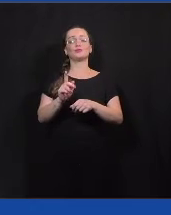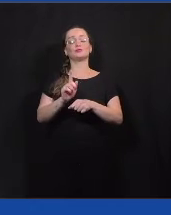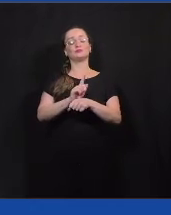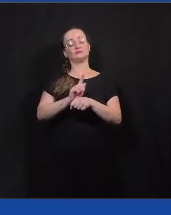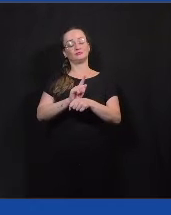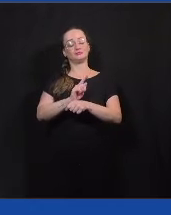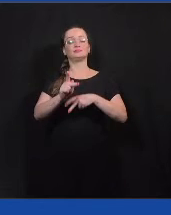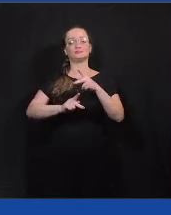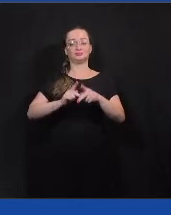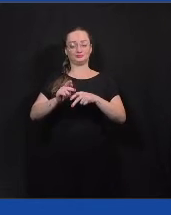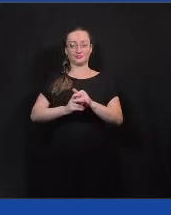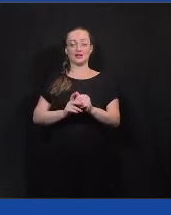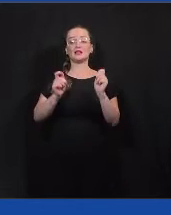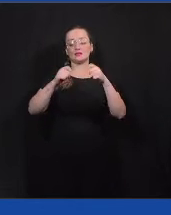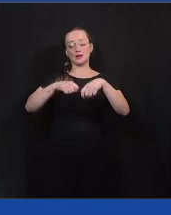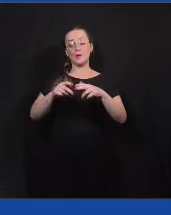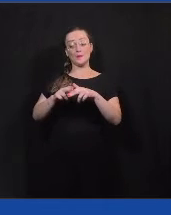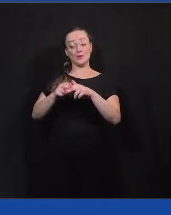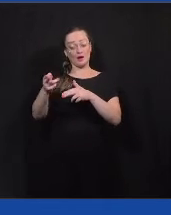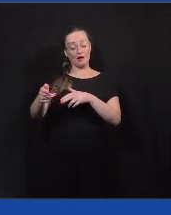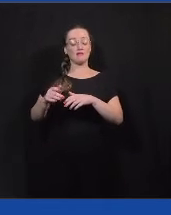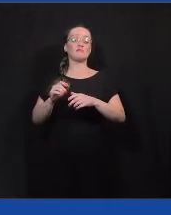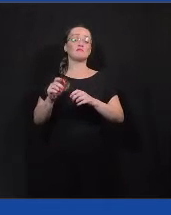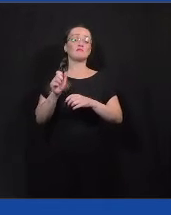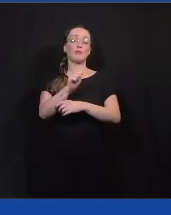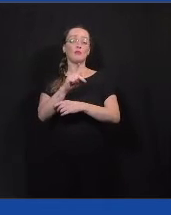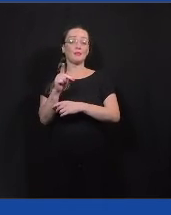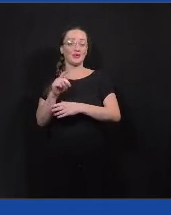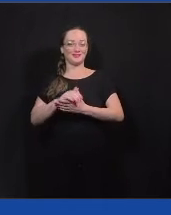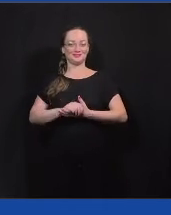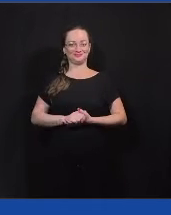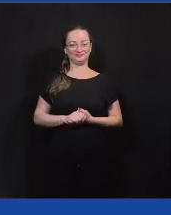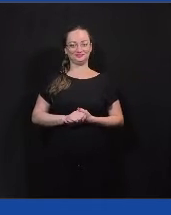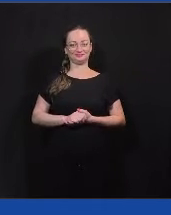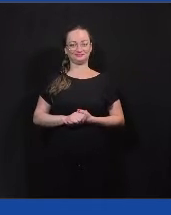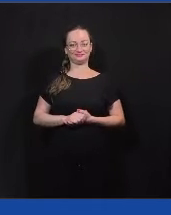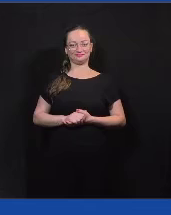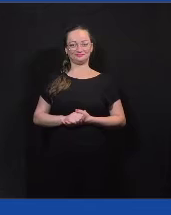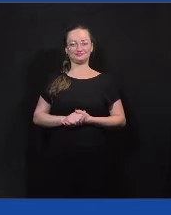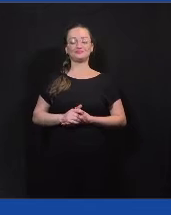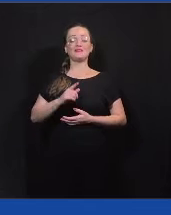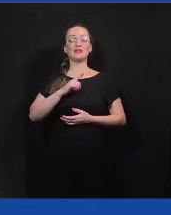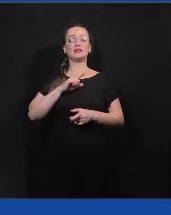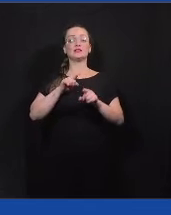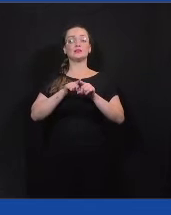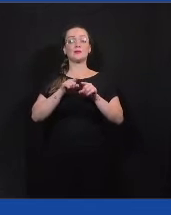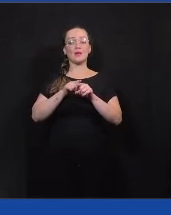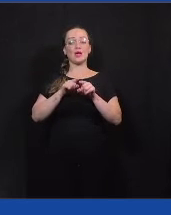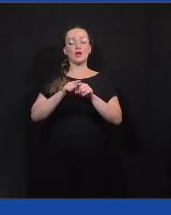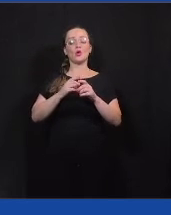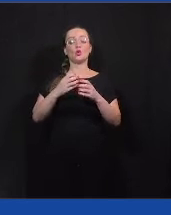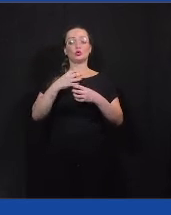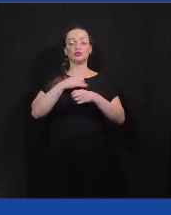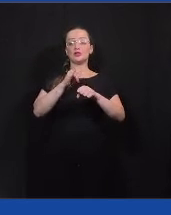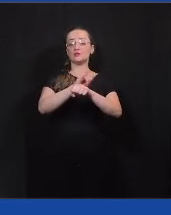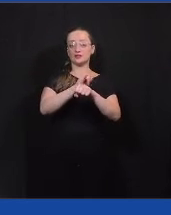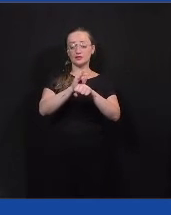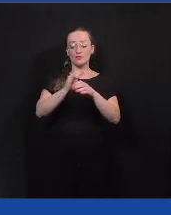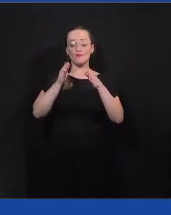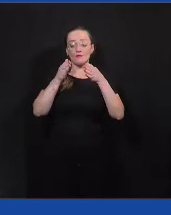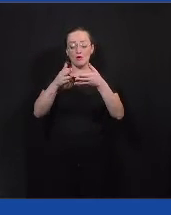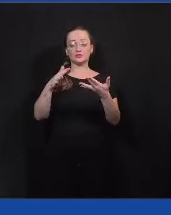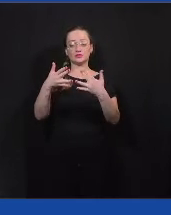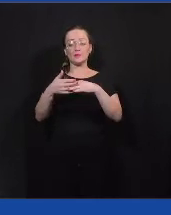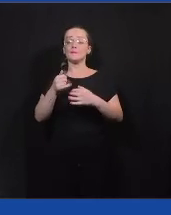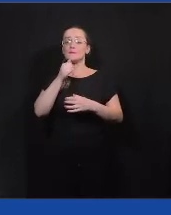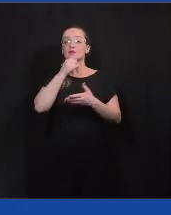possível fazer dentro do aplicativo. Ao mesmo tempo, existe toda uma lógica de missões voltadas para a cidadania. Então, agora,